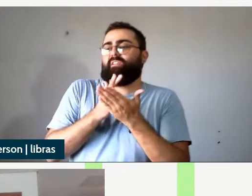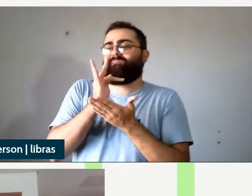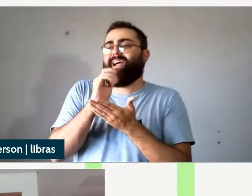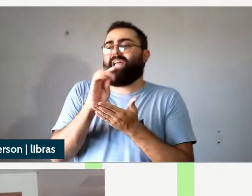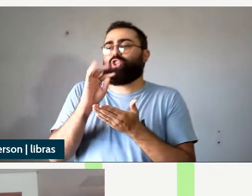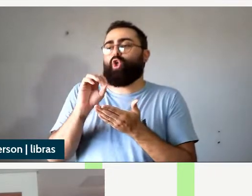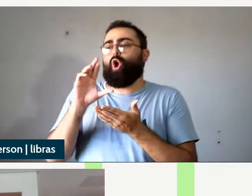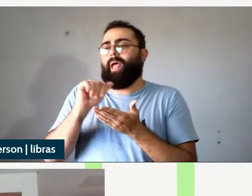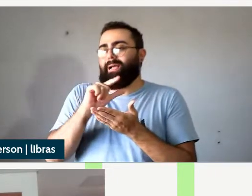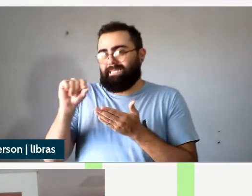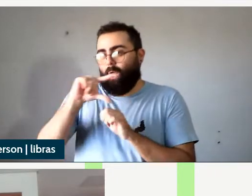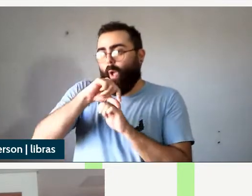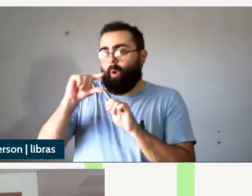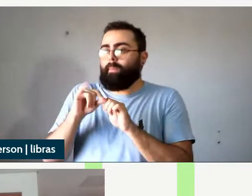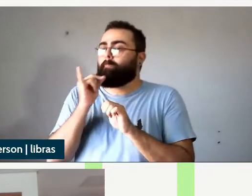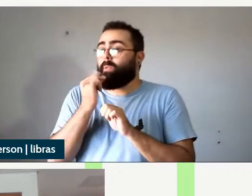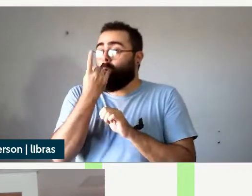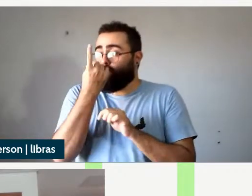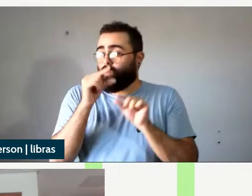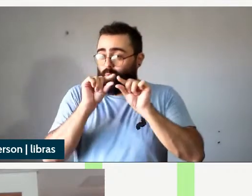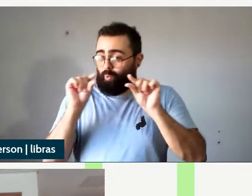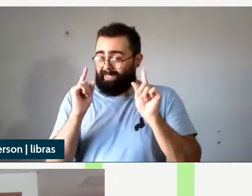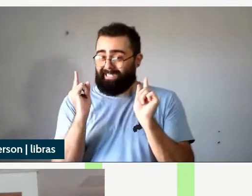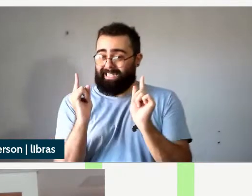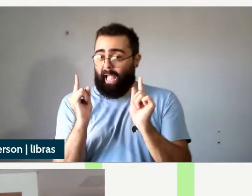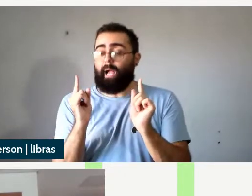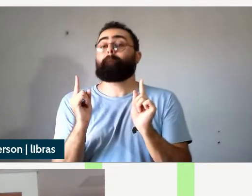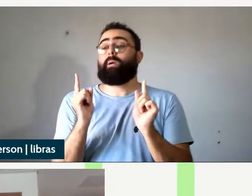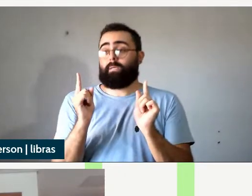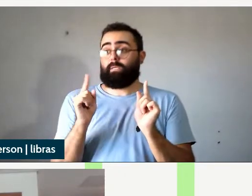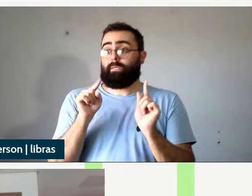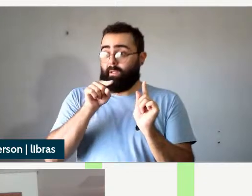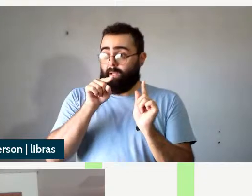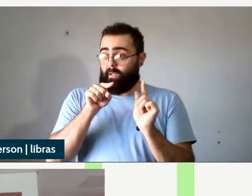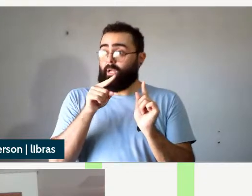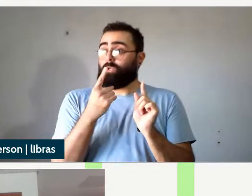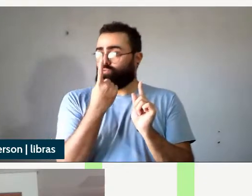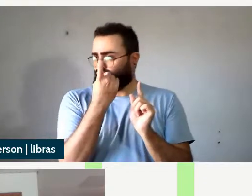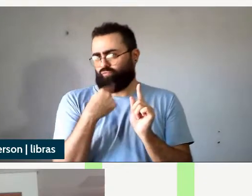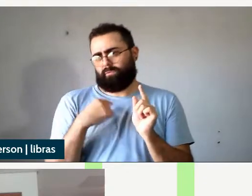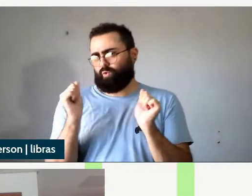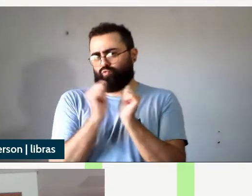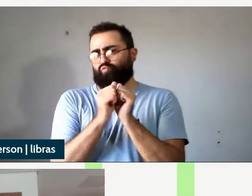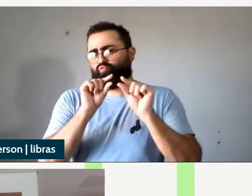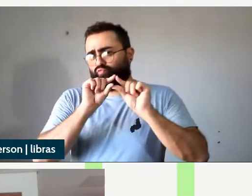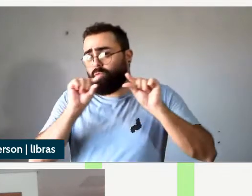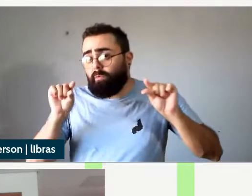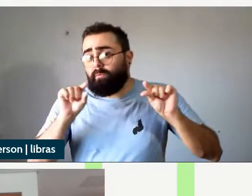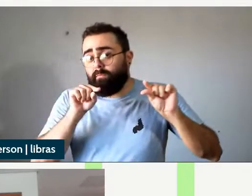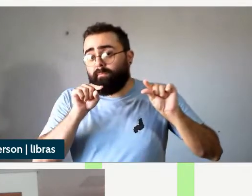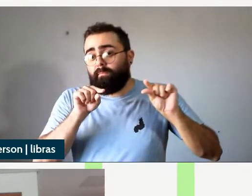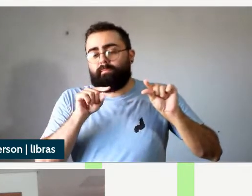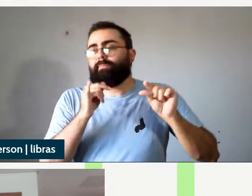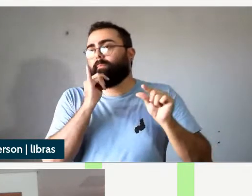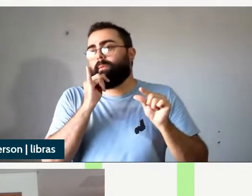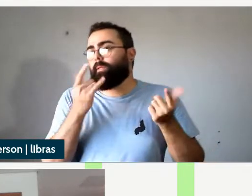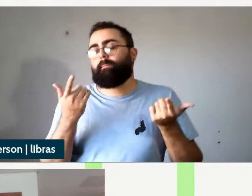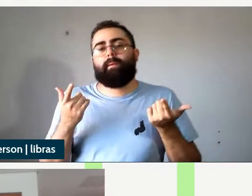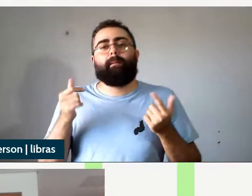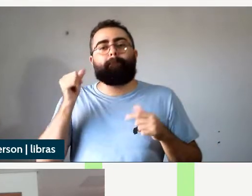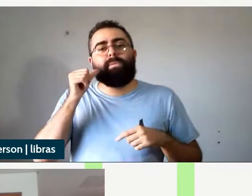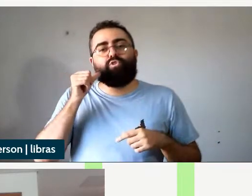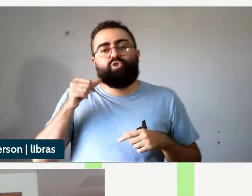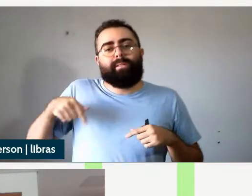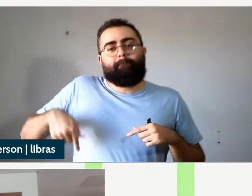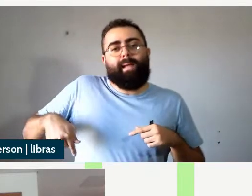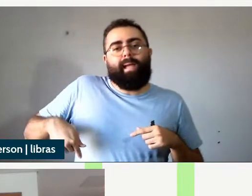tem um único sintagma que na forma básica ele tá junto a perna da menina a bateria do celular